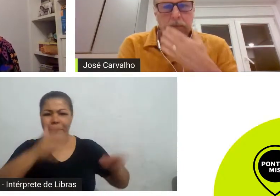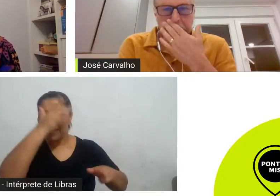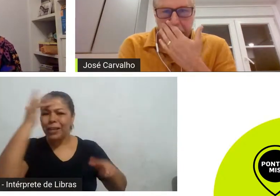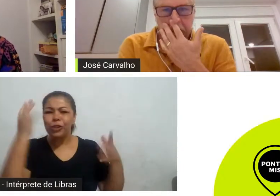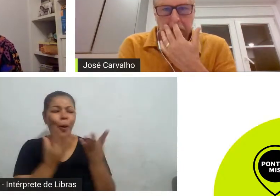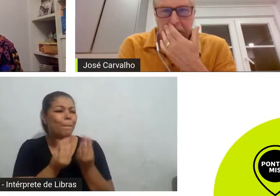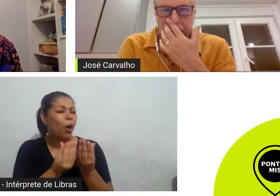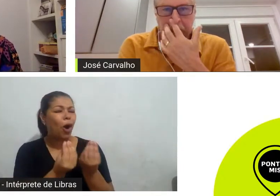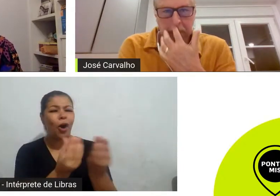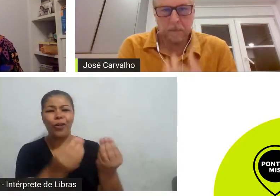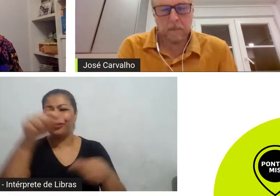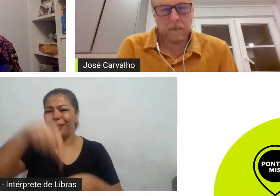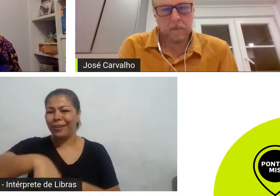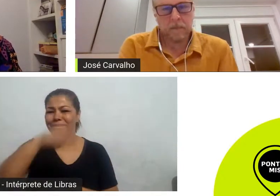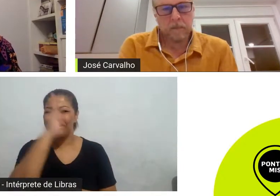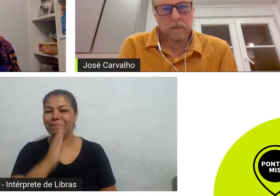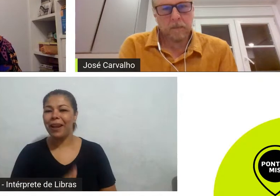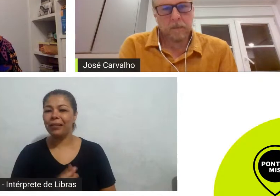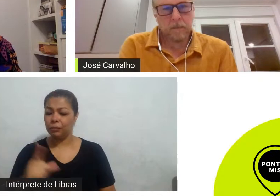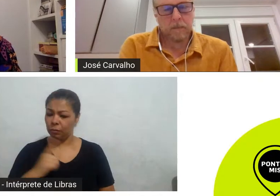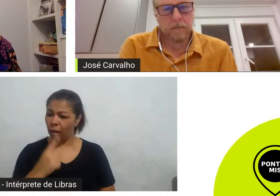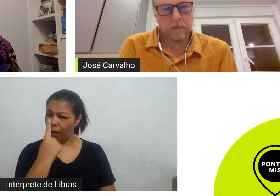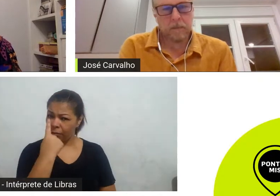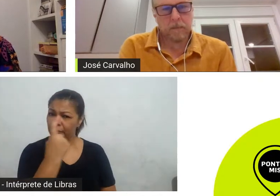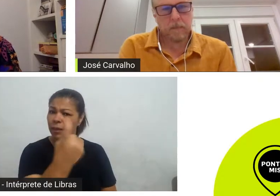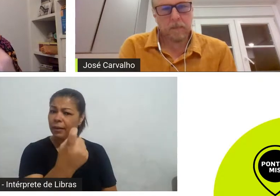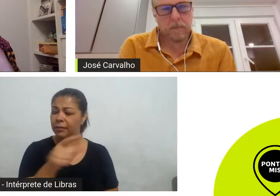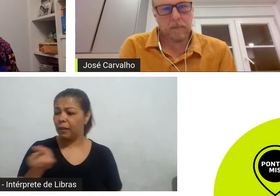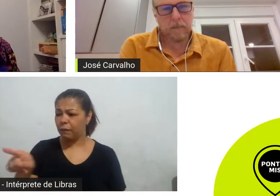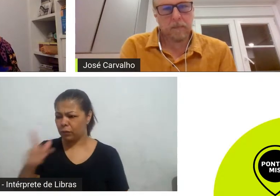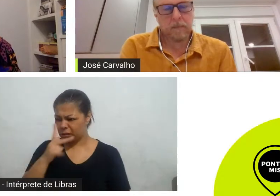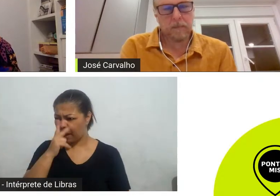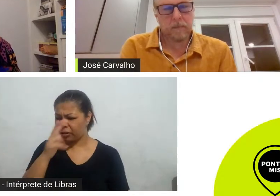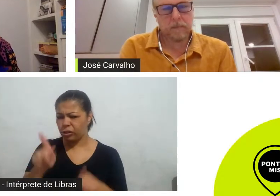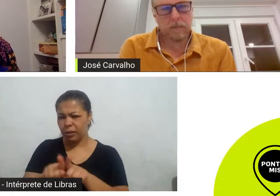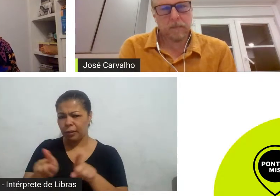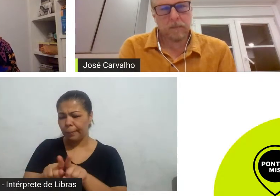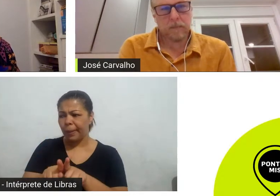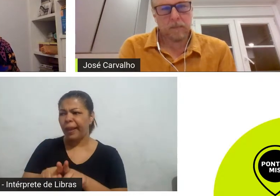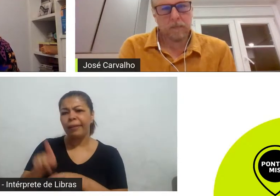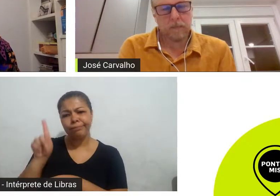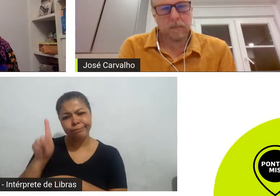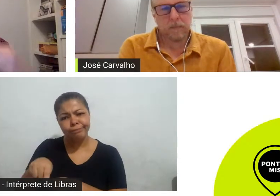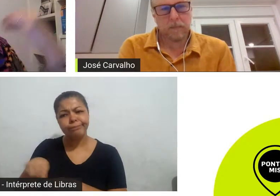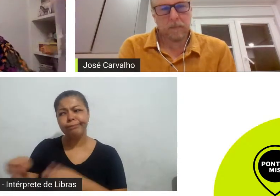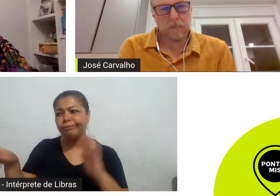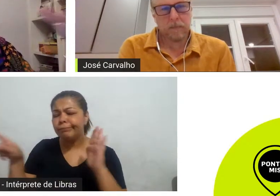como você acha que é uma coisa vem da indústria essa